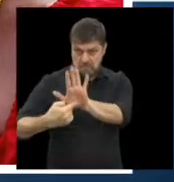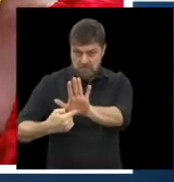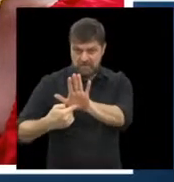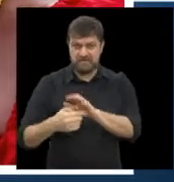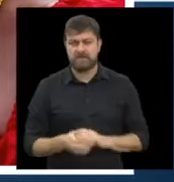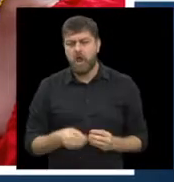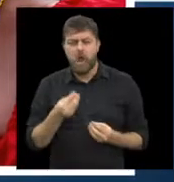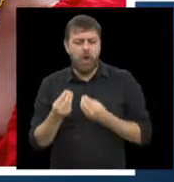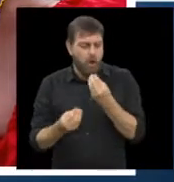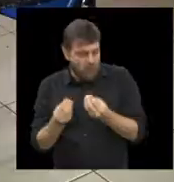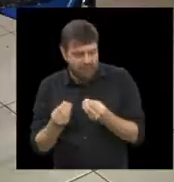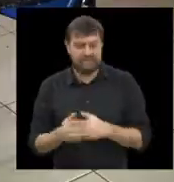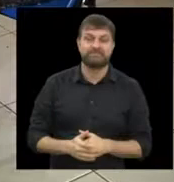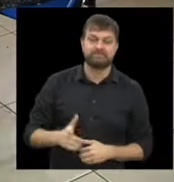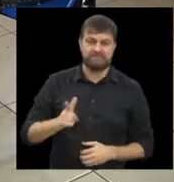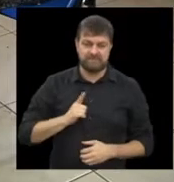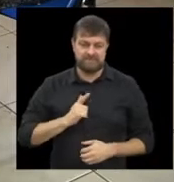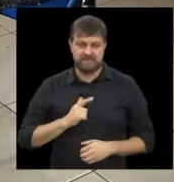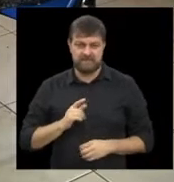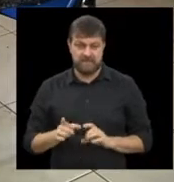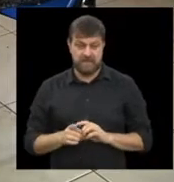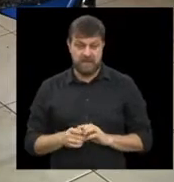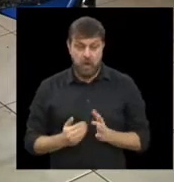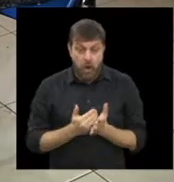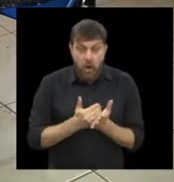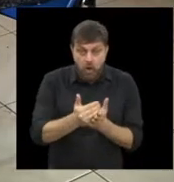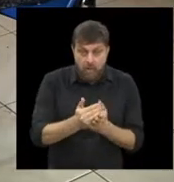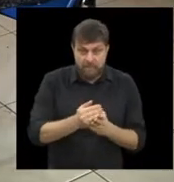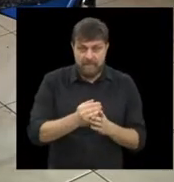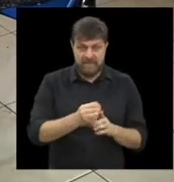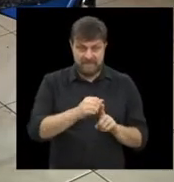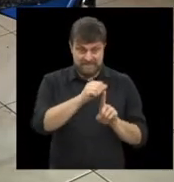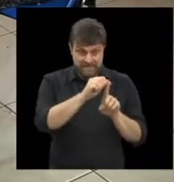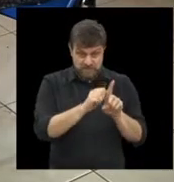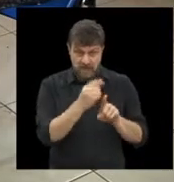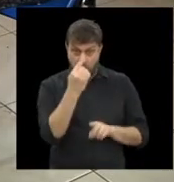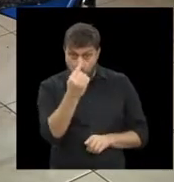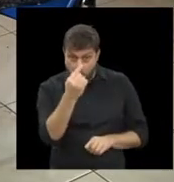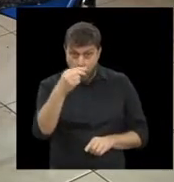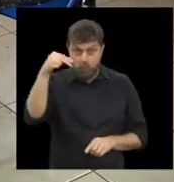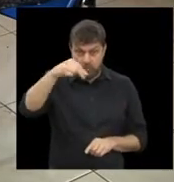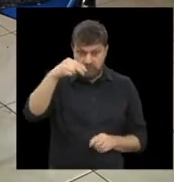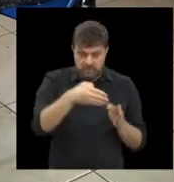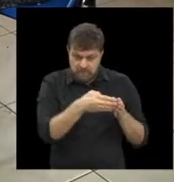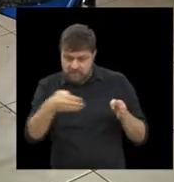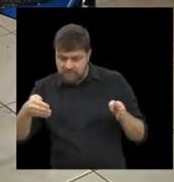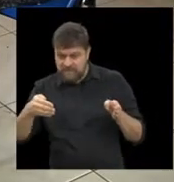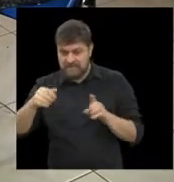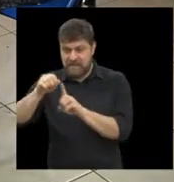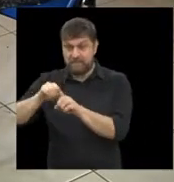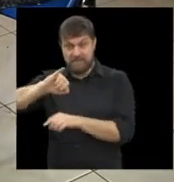aberto no dia 1º de novembro, ele se prolonga até janeiro, né? E cada ano, ele tem uma